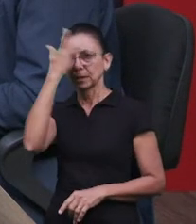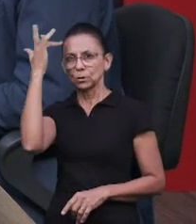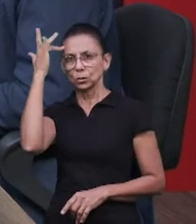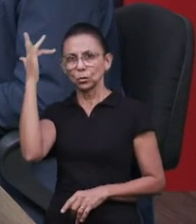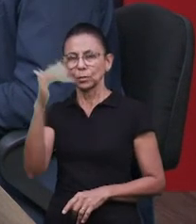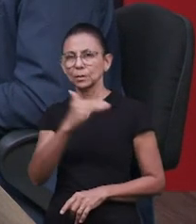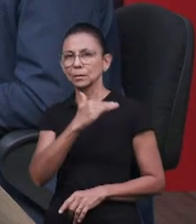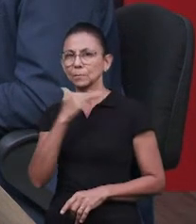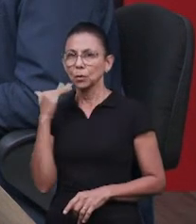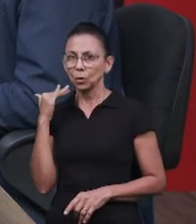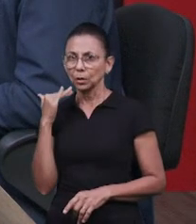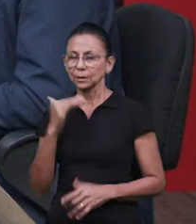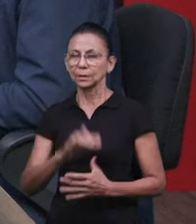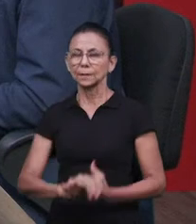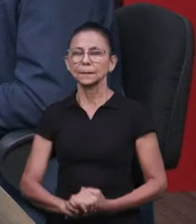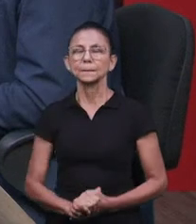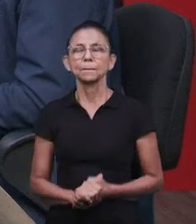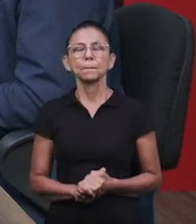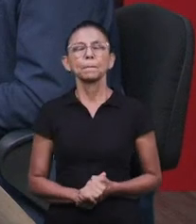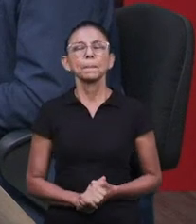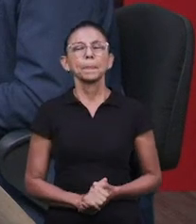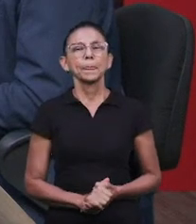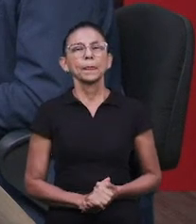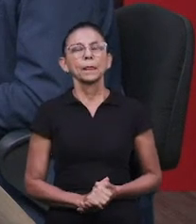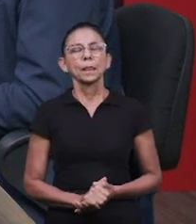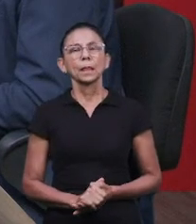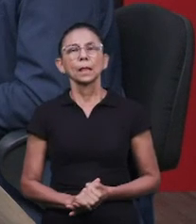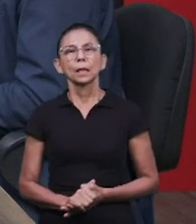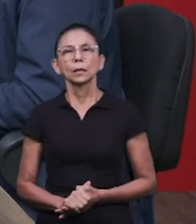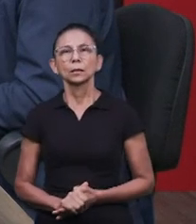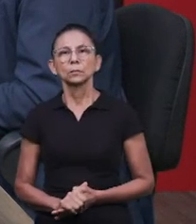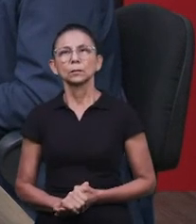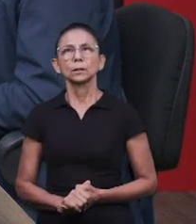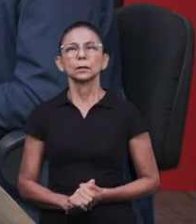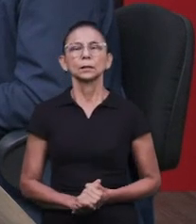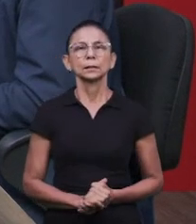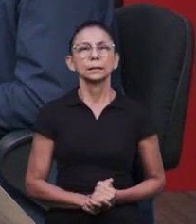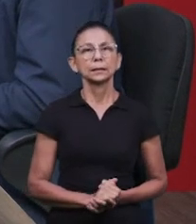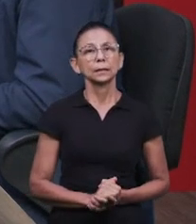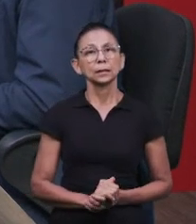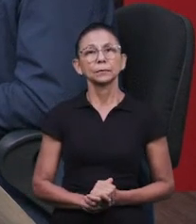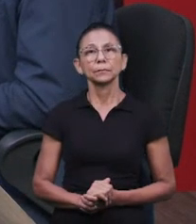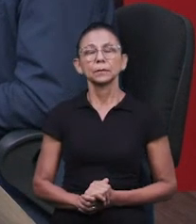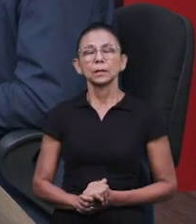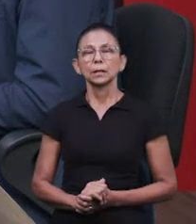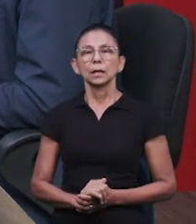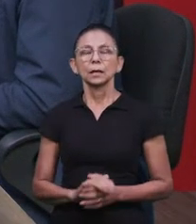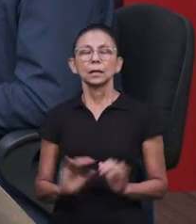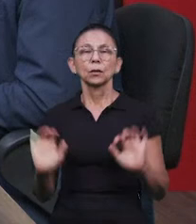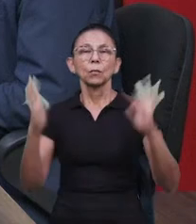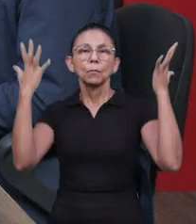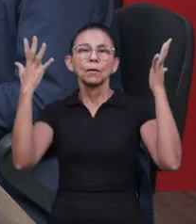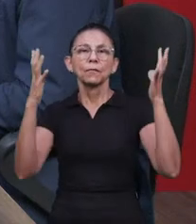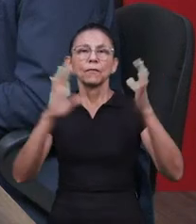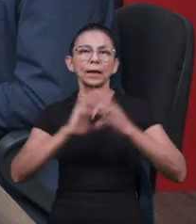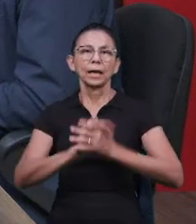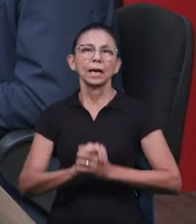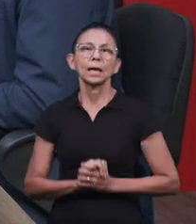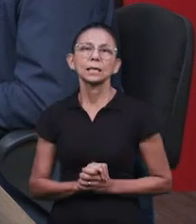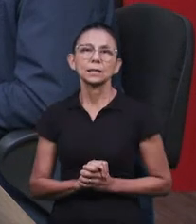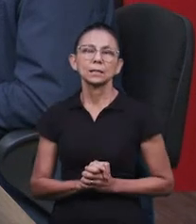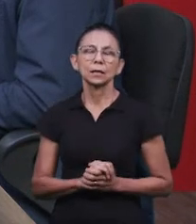E ele tem alguns fundamentos conhecidos. O fundamento mais aceito, mais antigo, é que ela é uma festa celta.